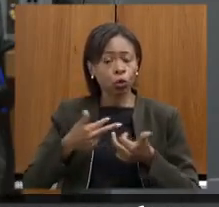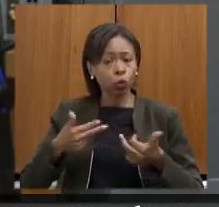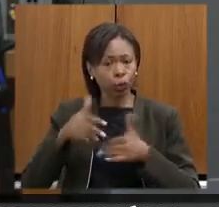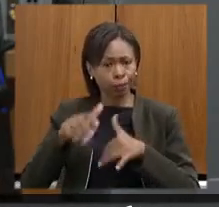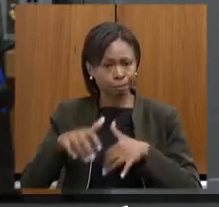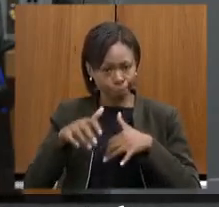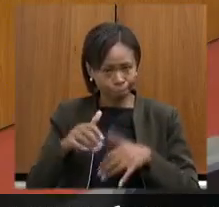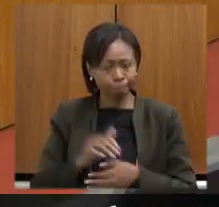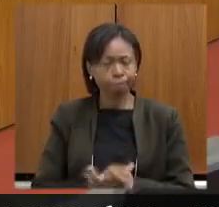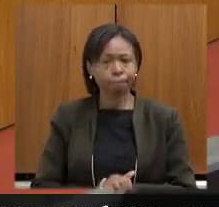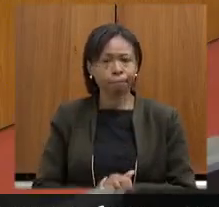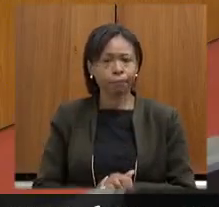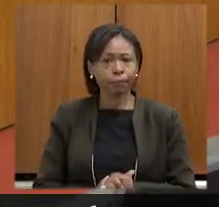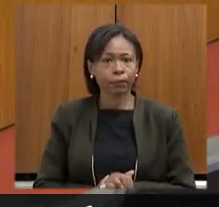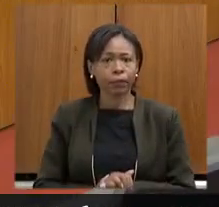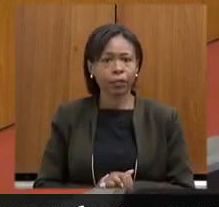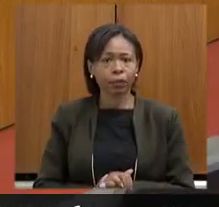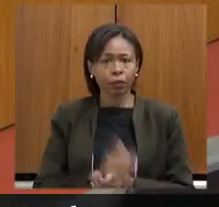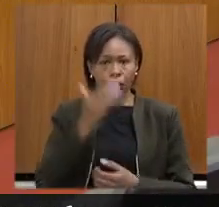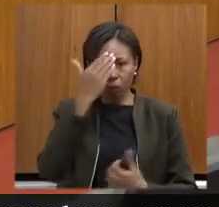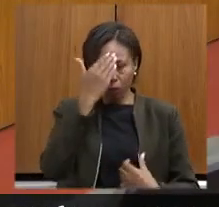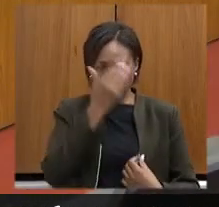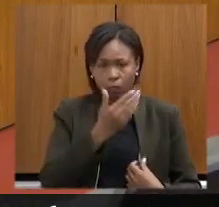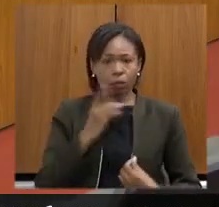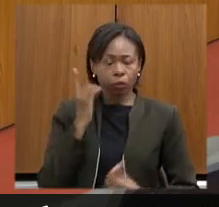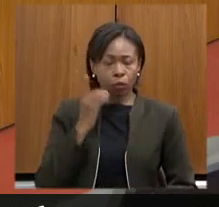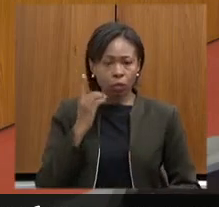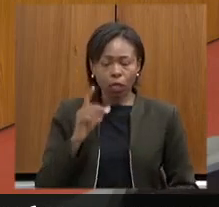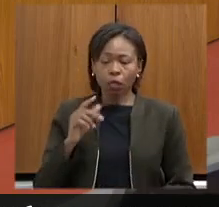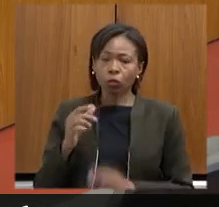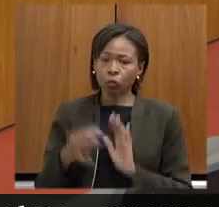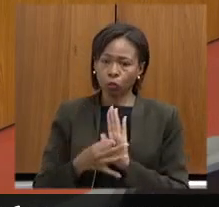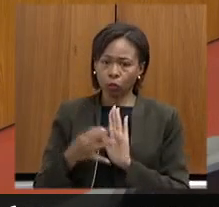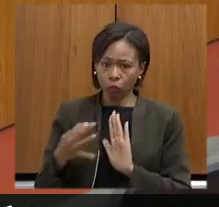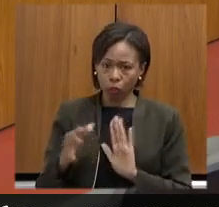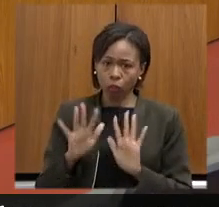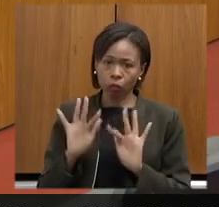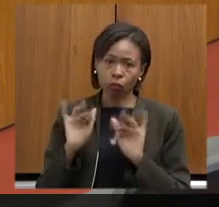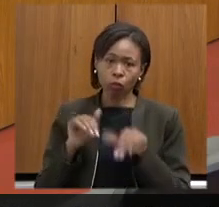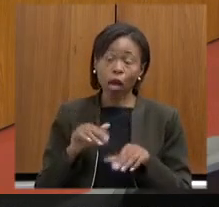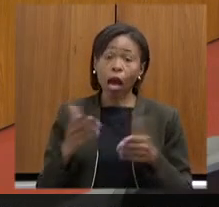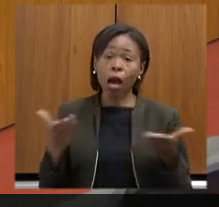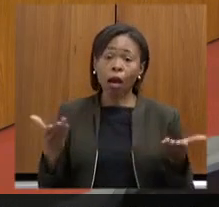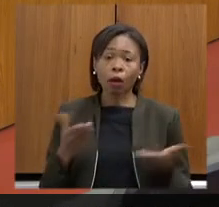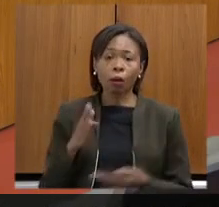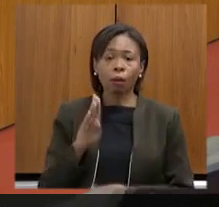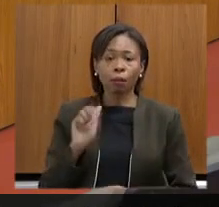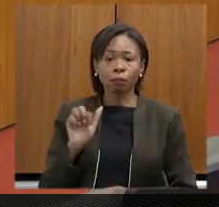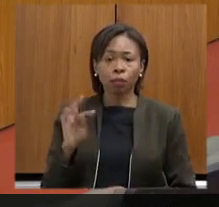muito obrigado deputado virgílio eu passo as suas contribuições finais deputado bartor